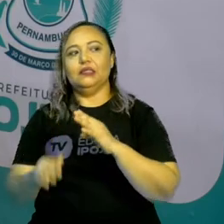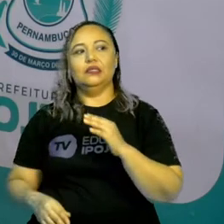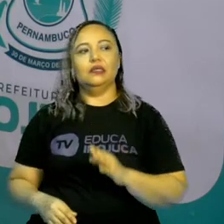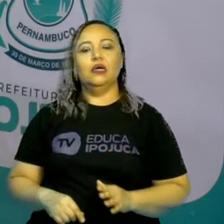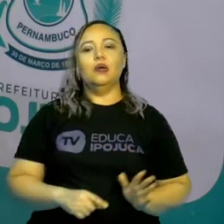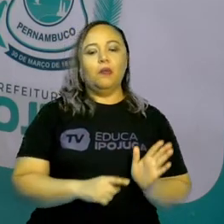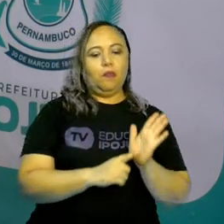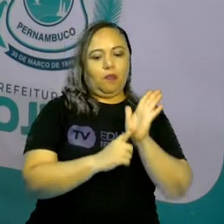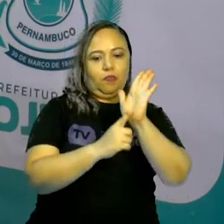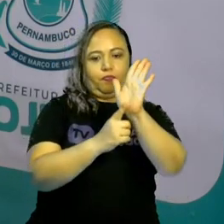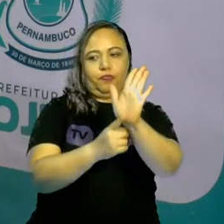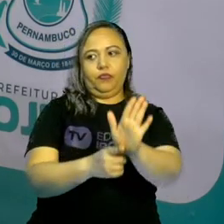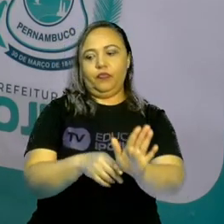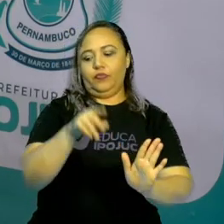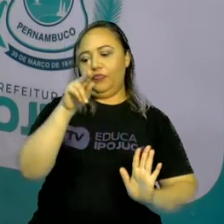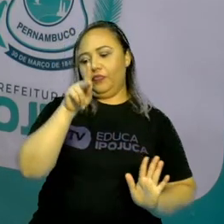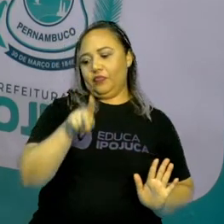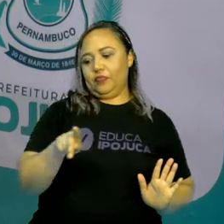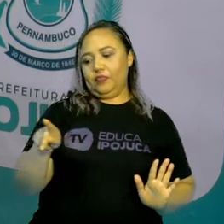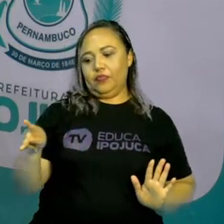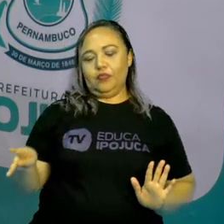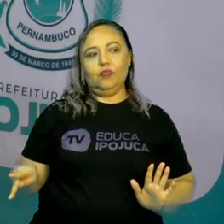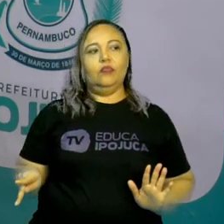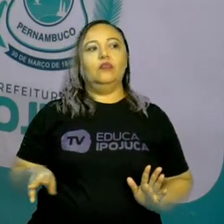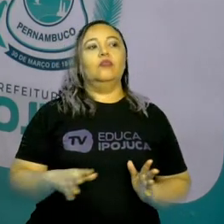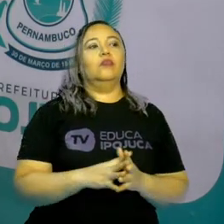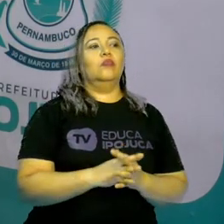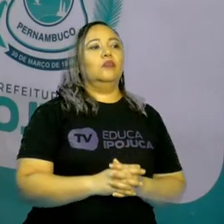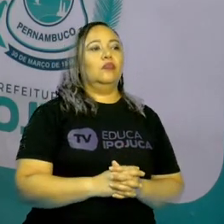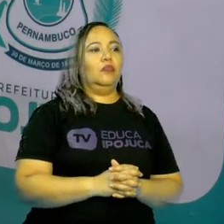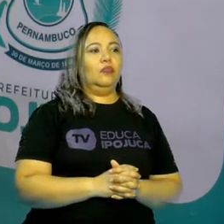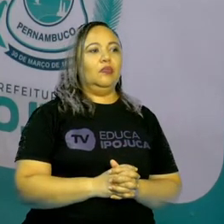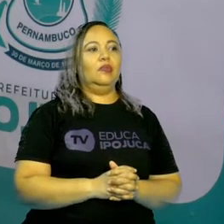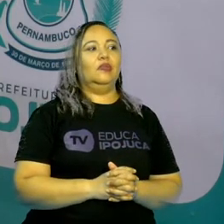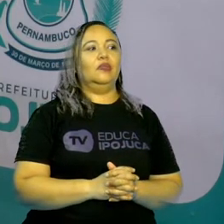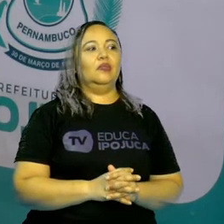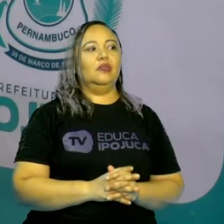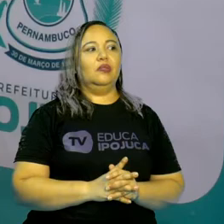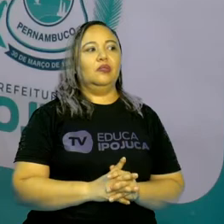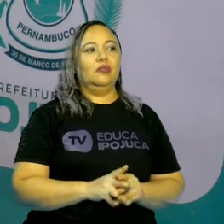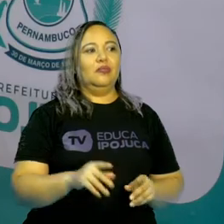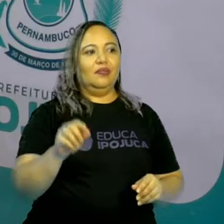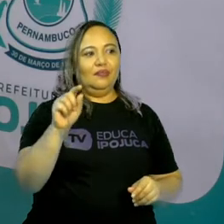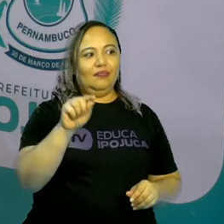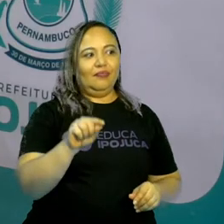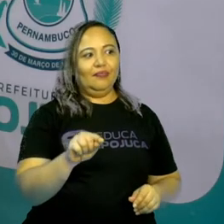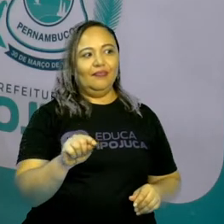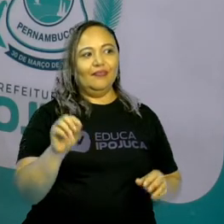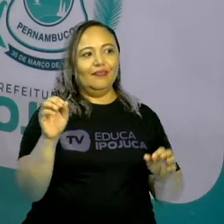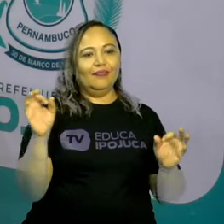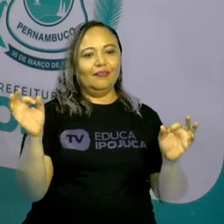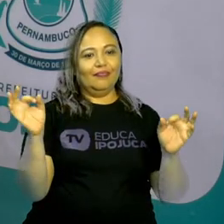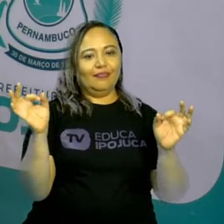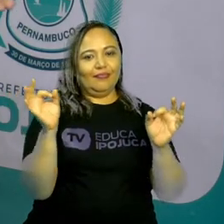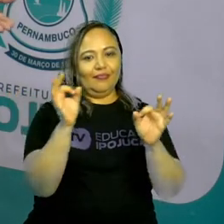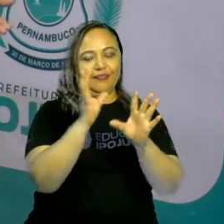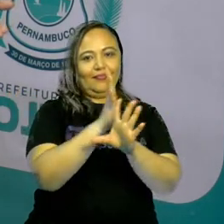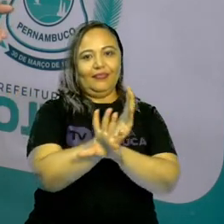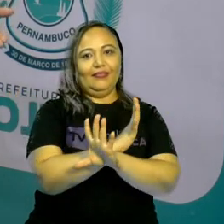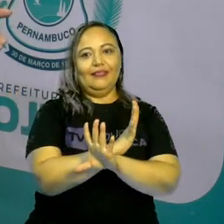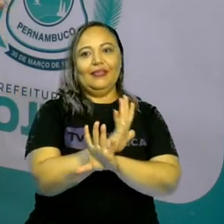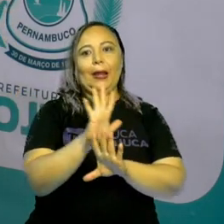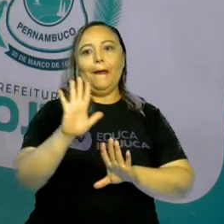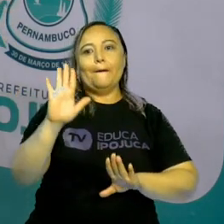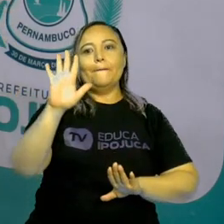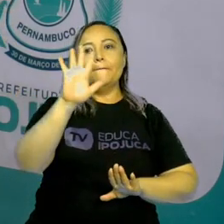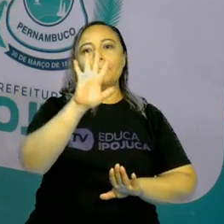leva para a professora, faz aquele mural lindo e maravilhoso, que eu sei que a professora vai gostar. E eu só tenho a